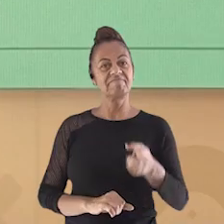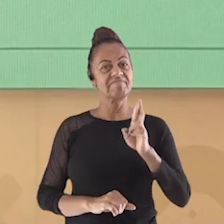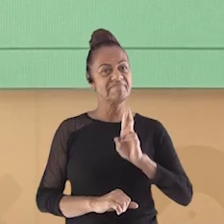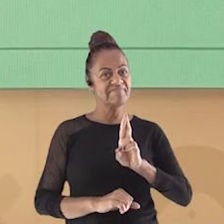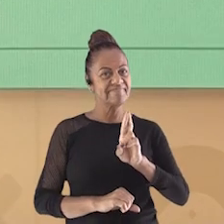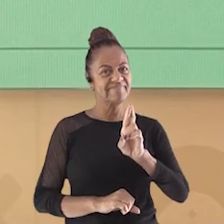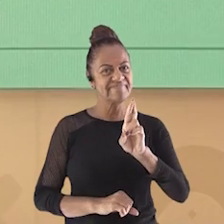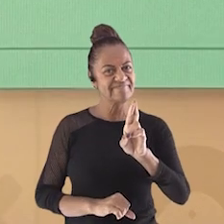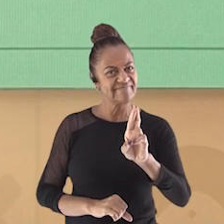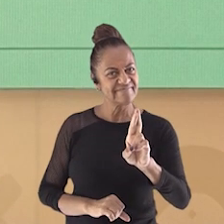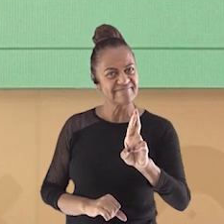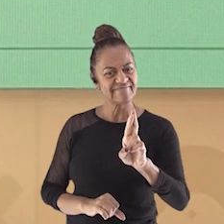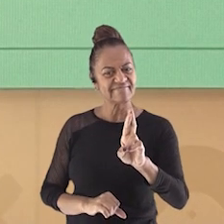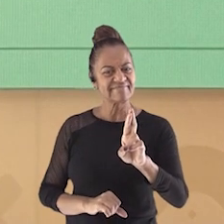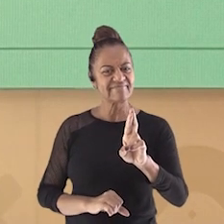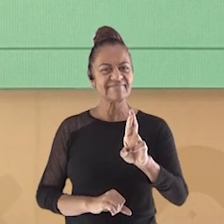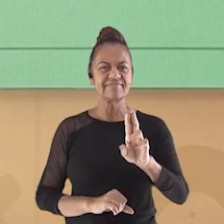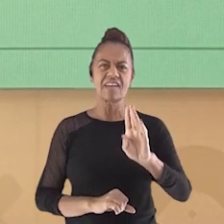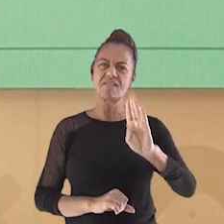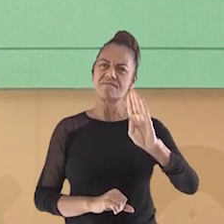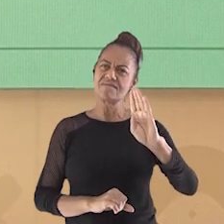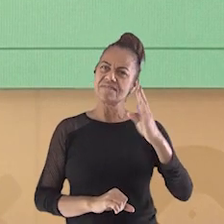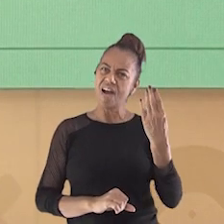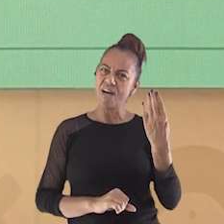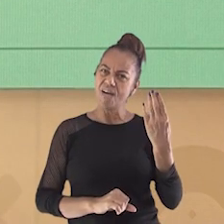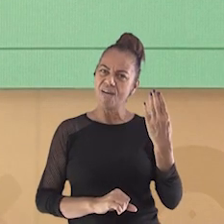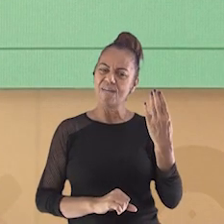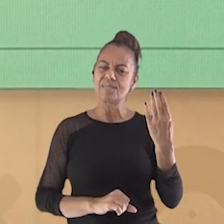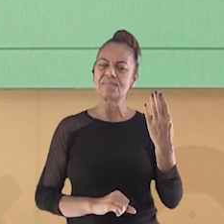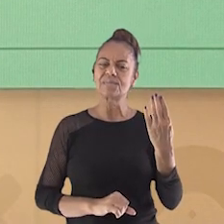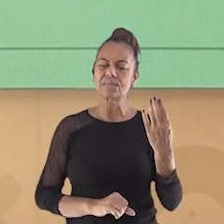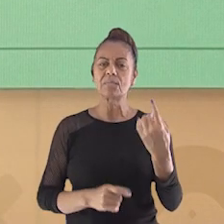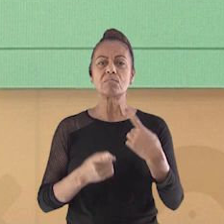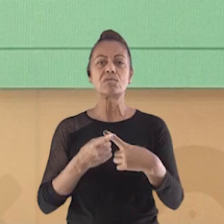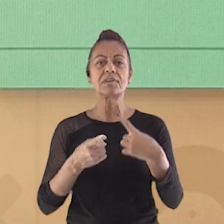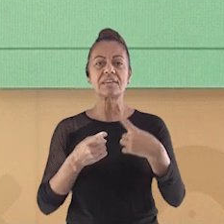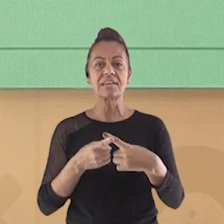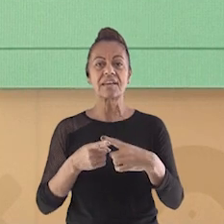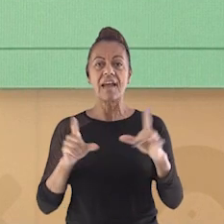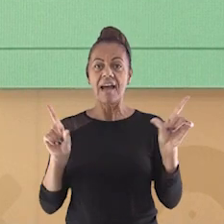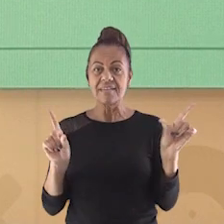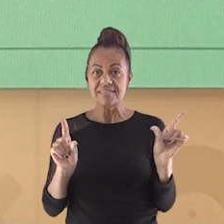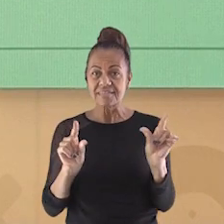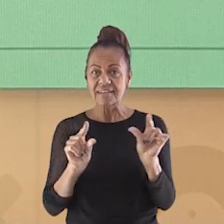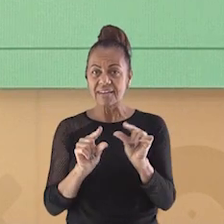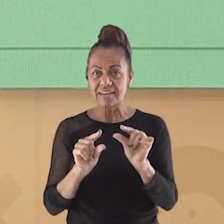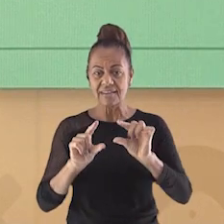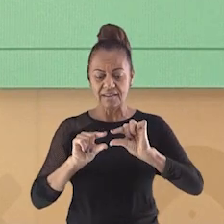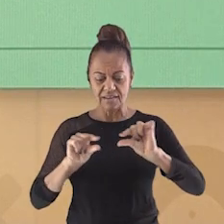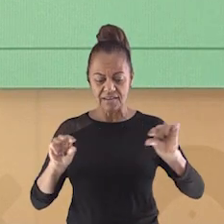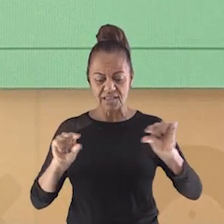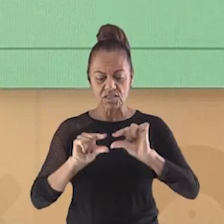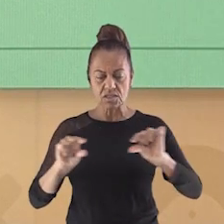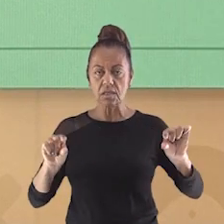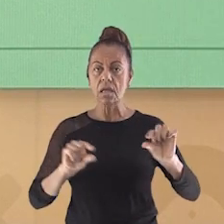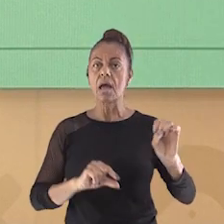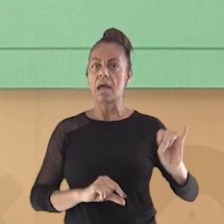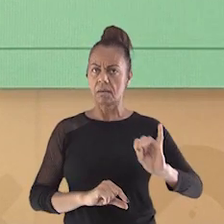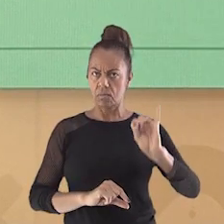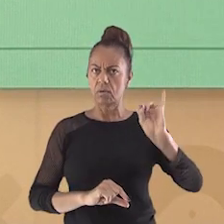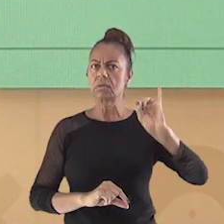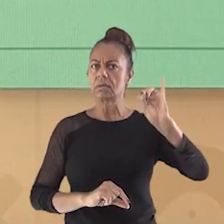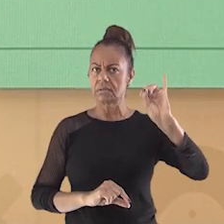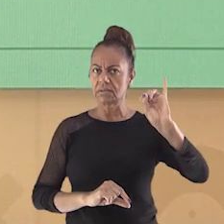E a resposta é falso. A escala e a legenda são, sim,